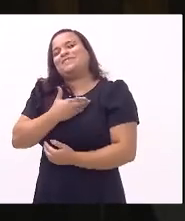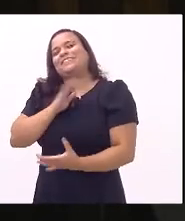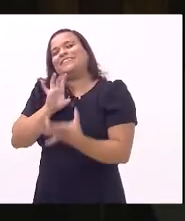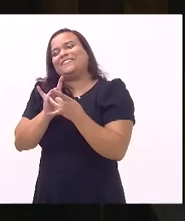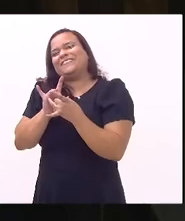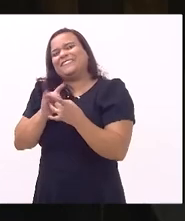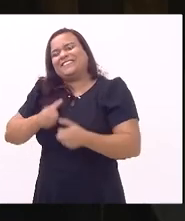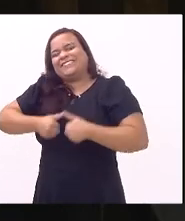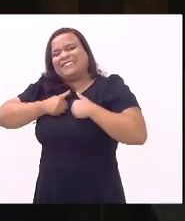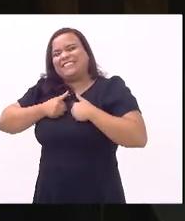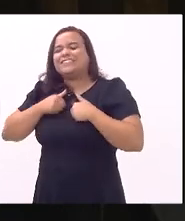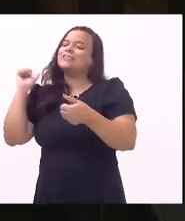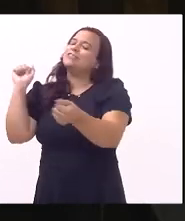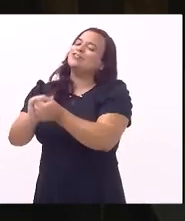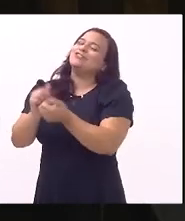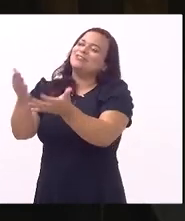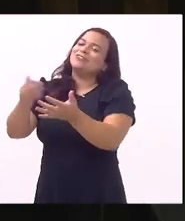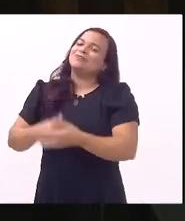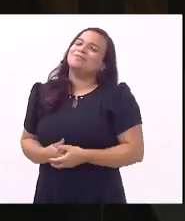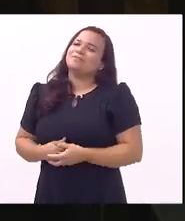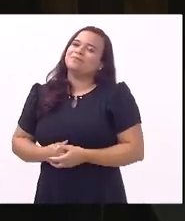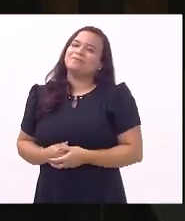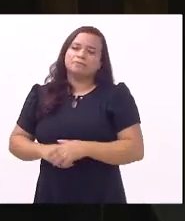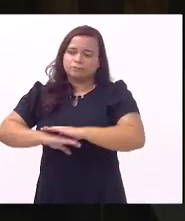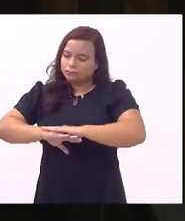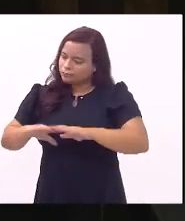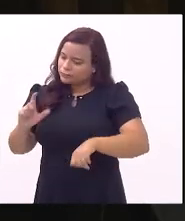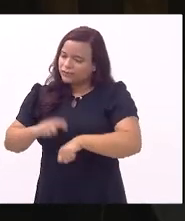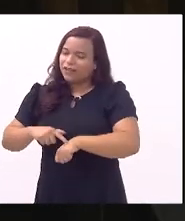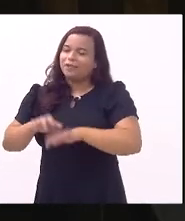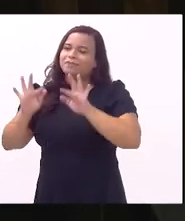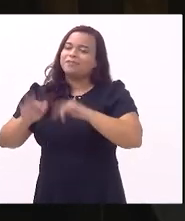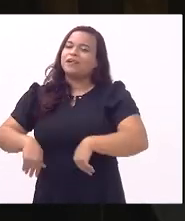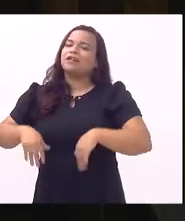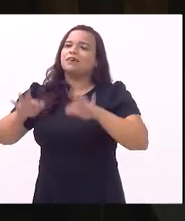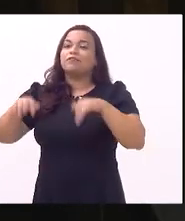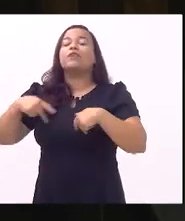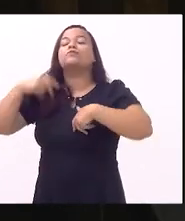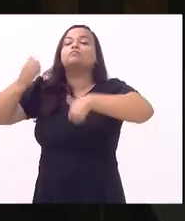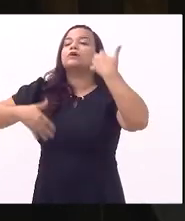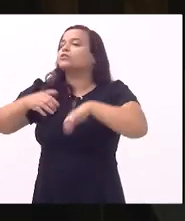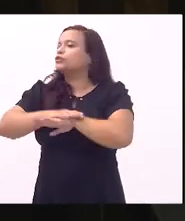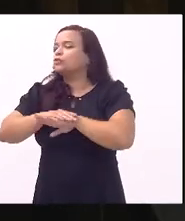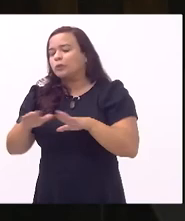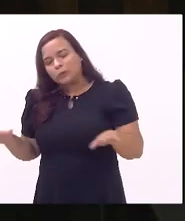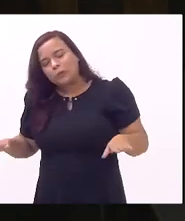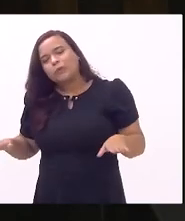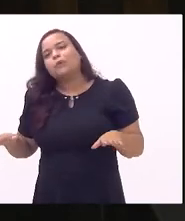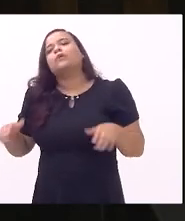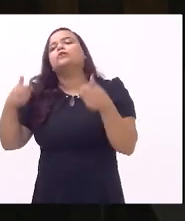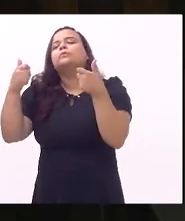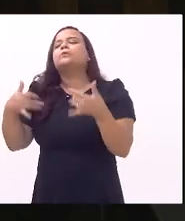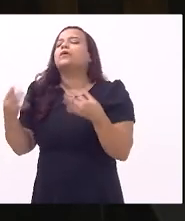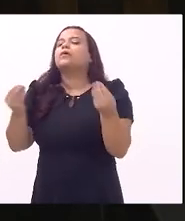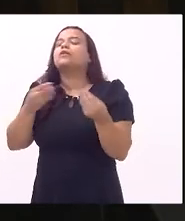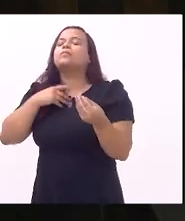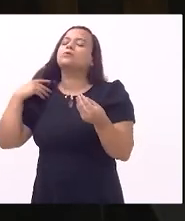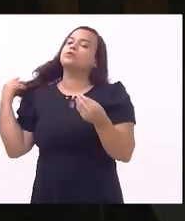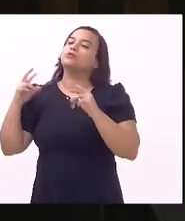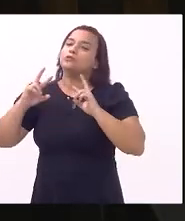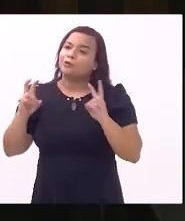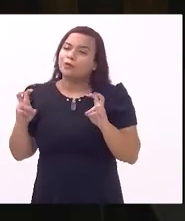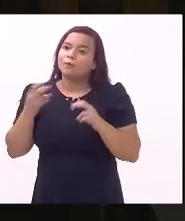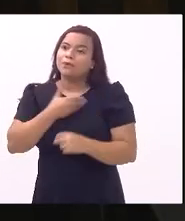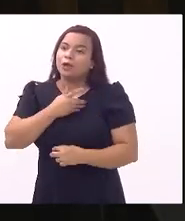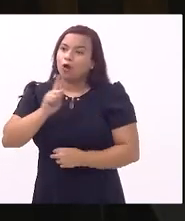entendeu meu irmão então não quero mais tomar o tempo querer só finalizar minha fala e dizer né voltando a questão do governador